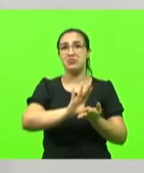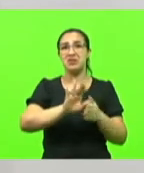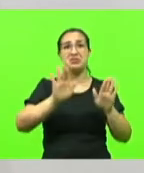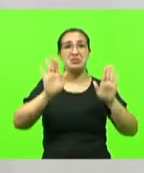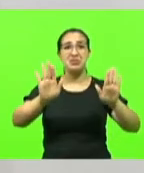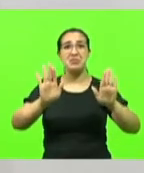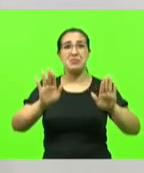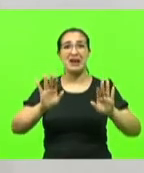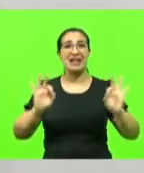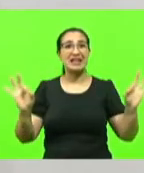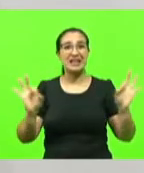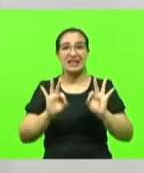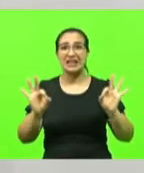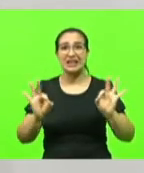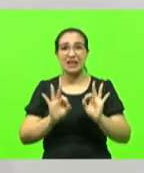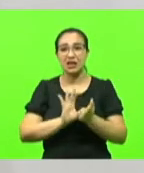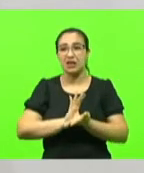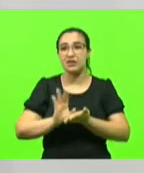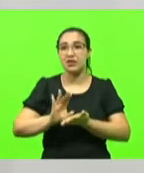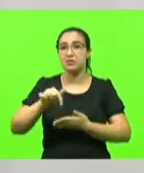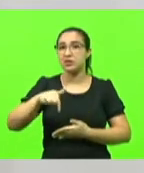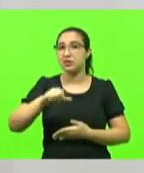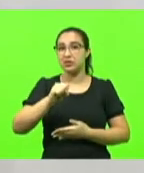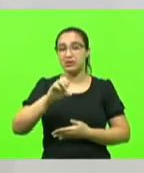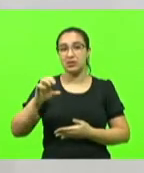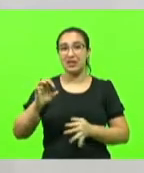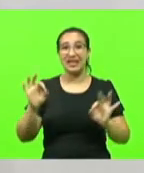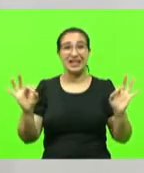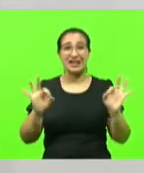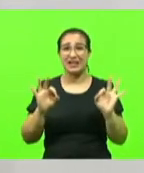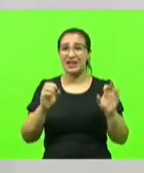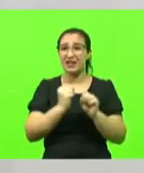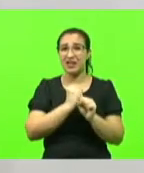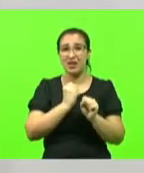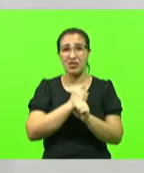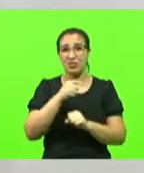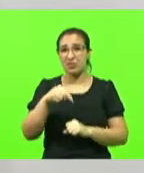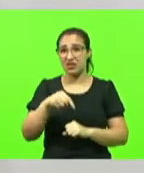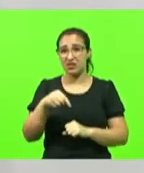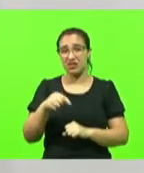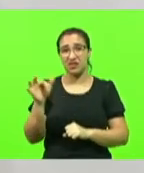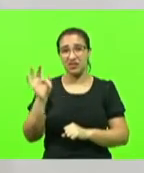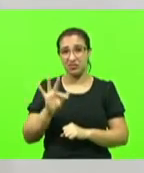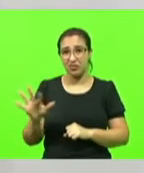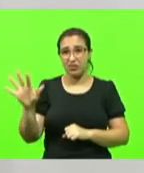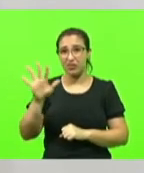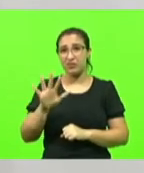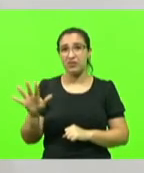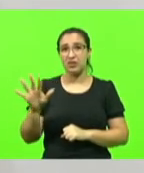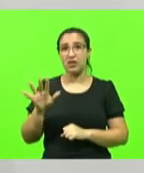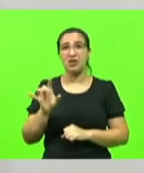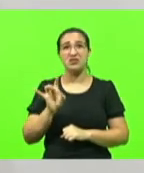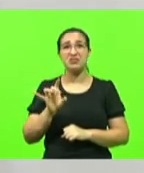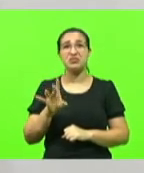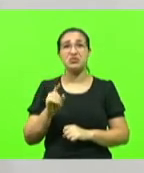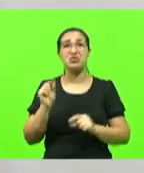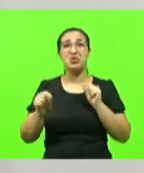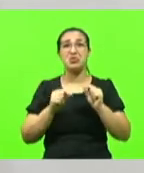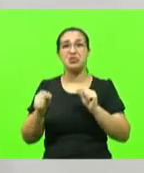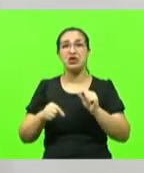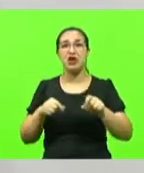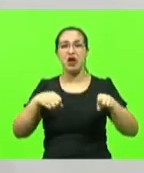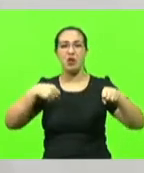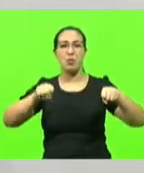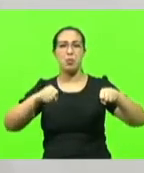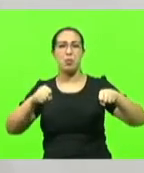para Santa Catarina nem uma obra do governo federal para Santa Catarina é só motocicleta motocicleta